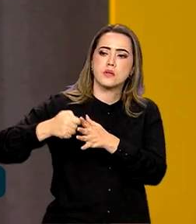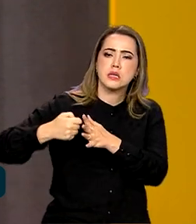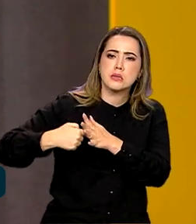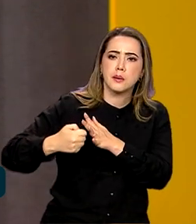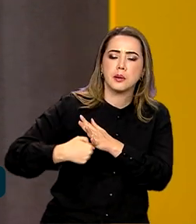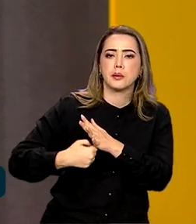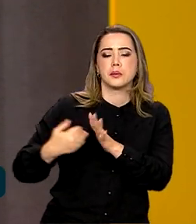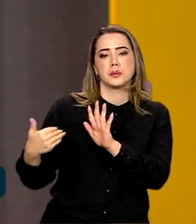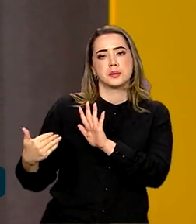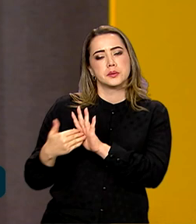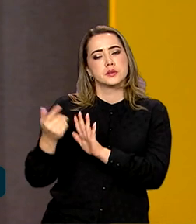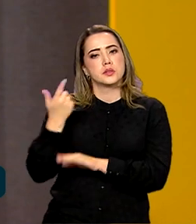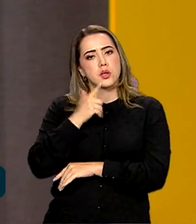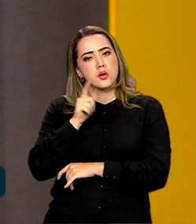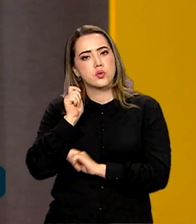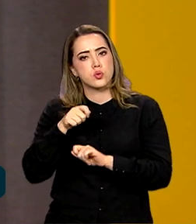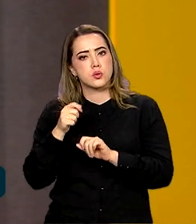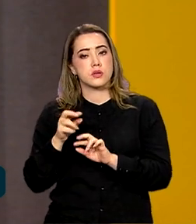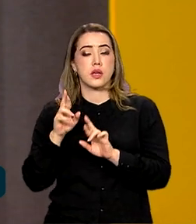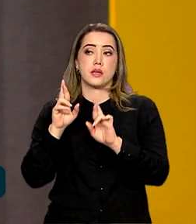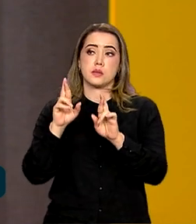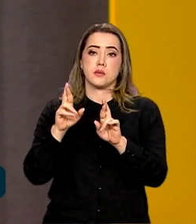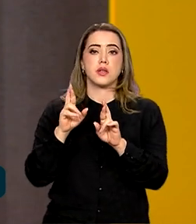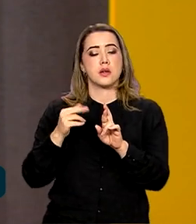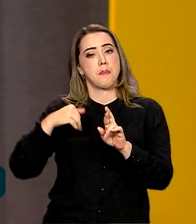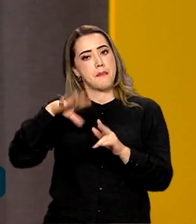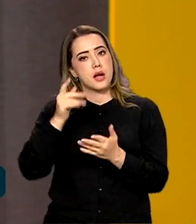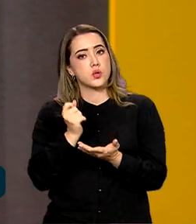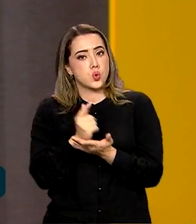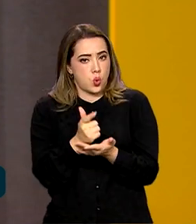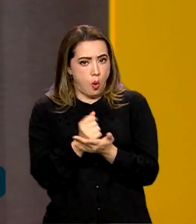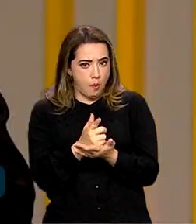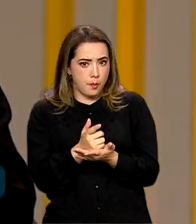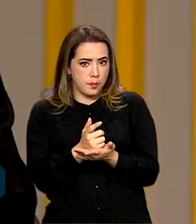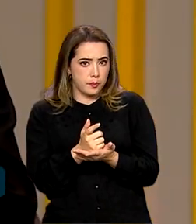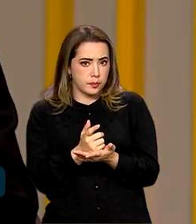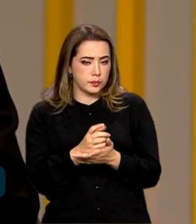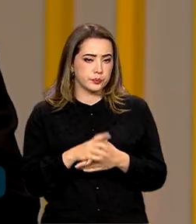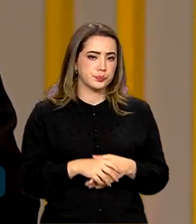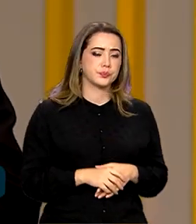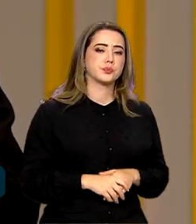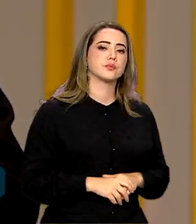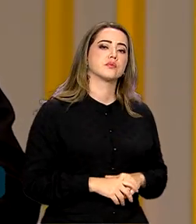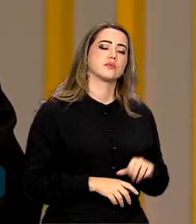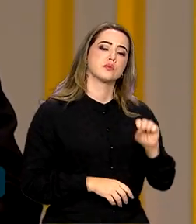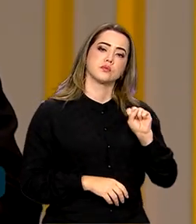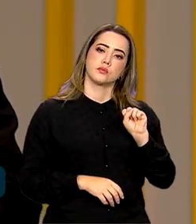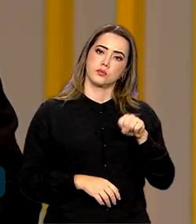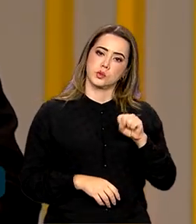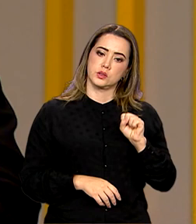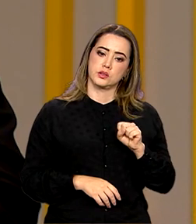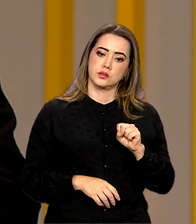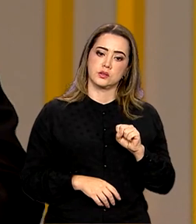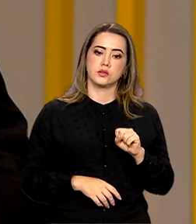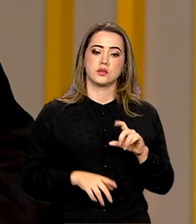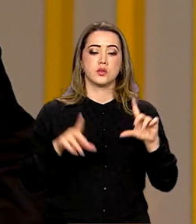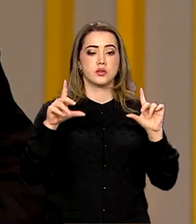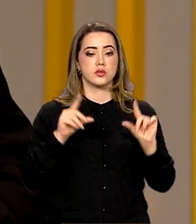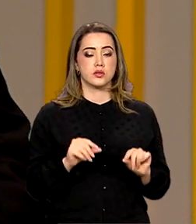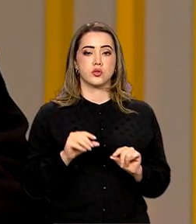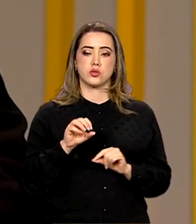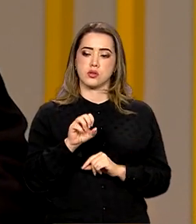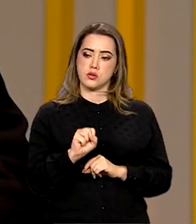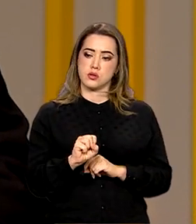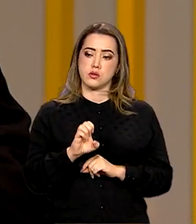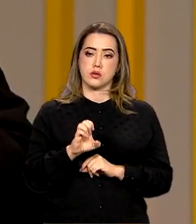E com isso, a gente pode prever uma elevação de consumo, Pagno Sá? Sim, com certeza, né, com a redução da taxa selic, todas as